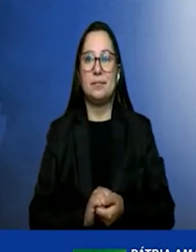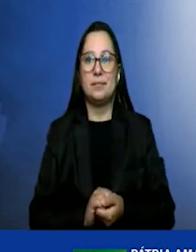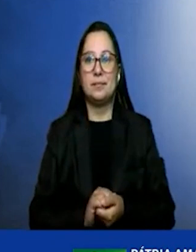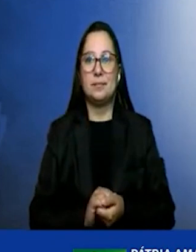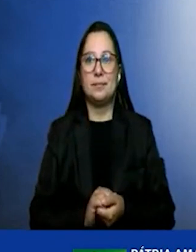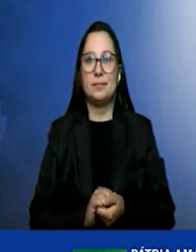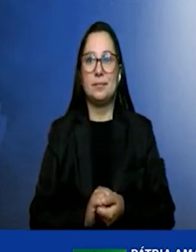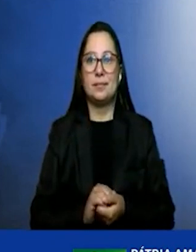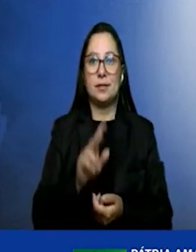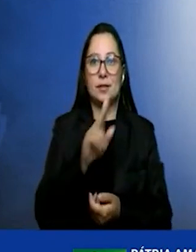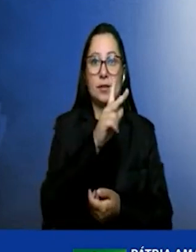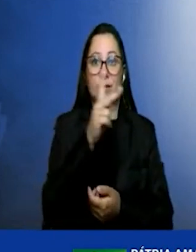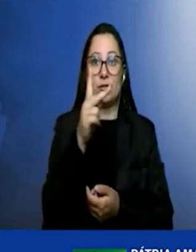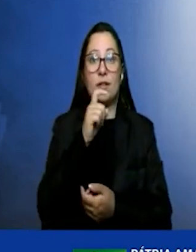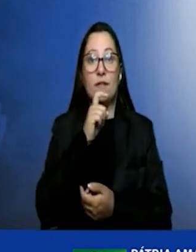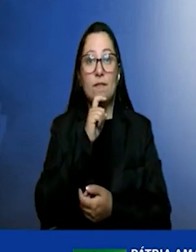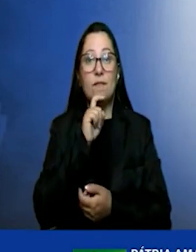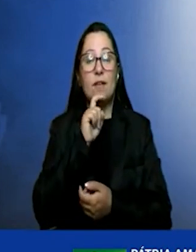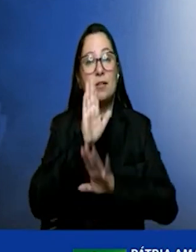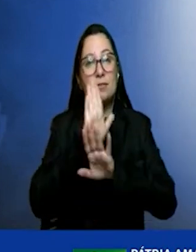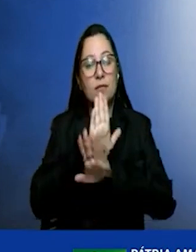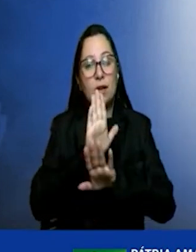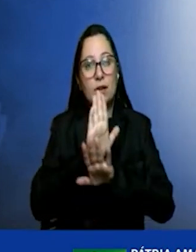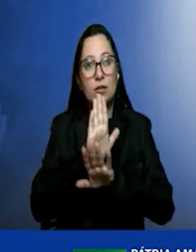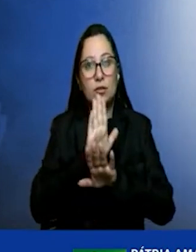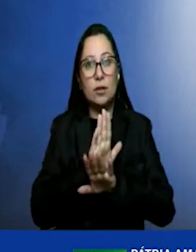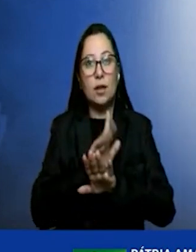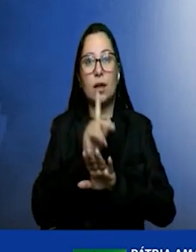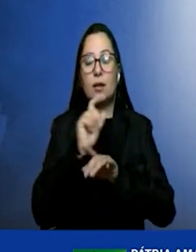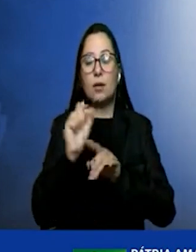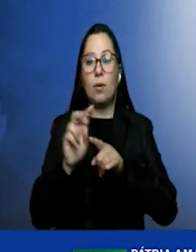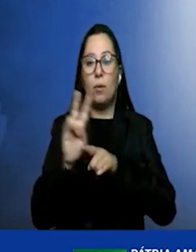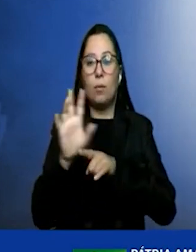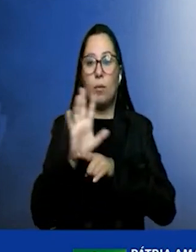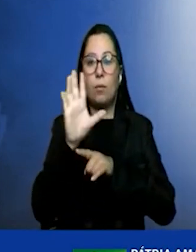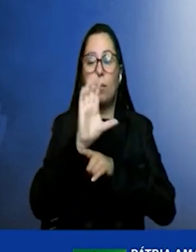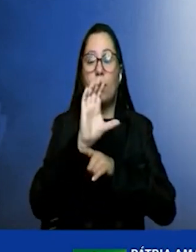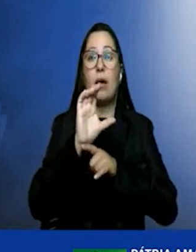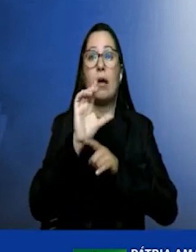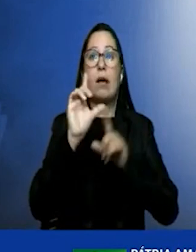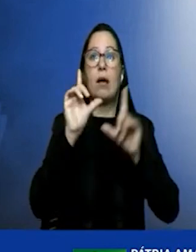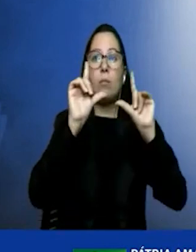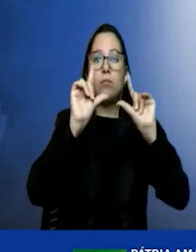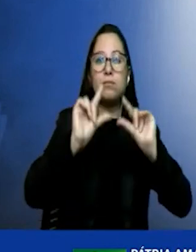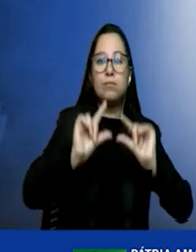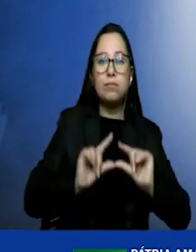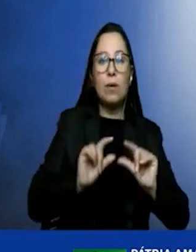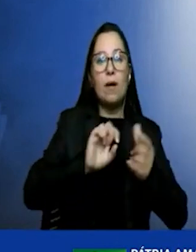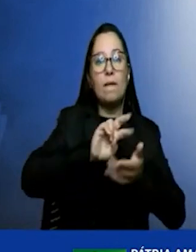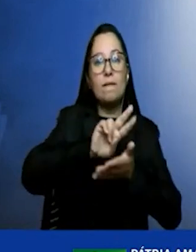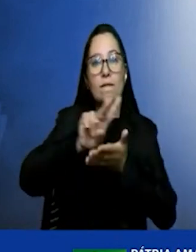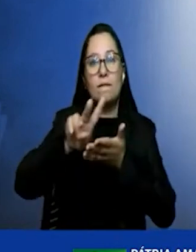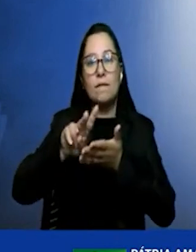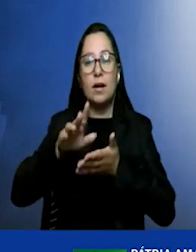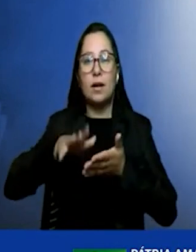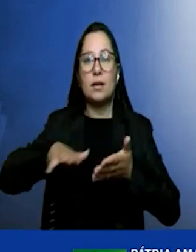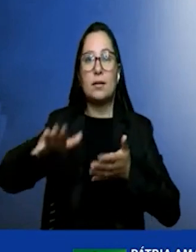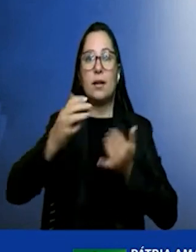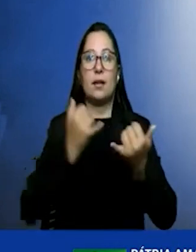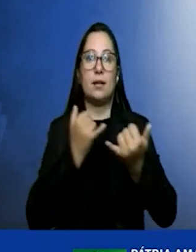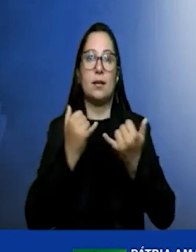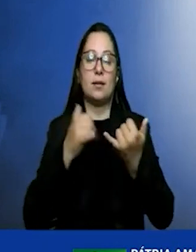verde vai contribuir para a descarbonização de várias cadeias como o mercado de energia,